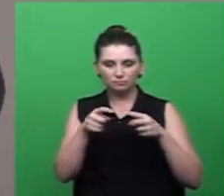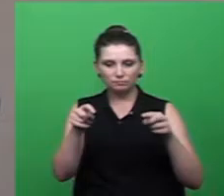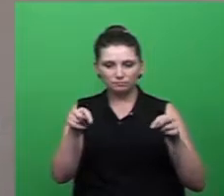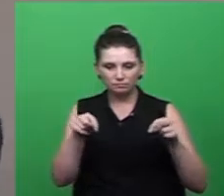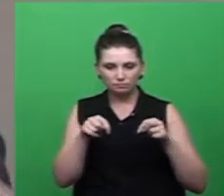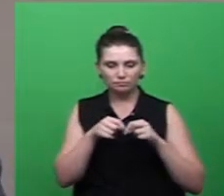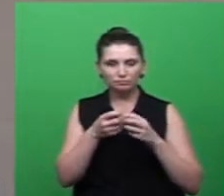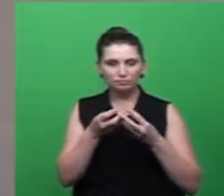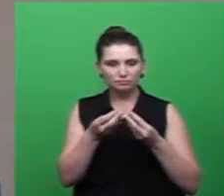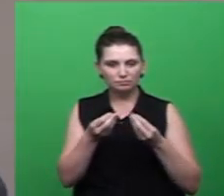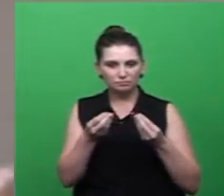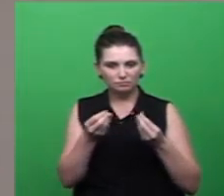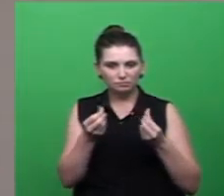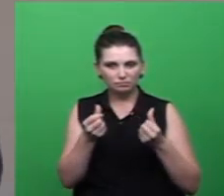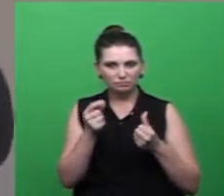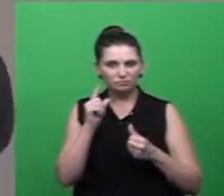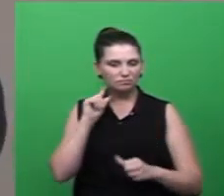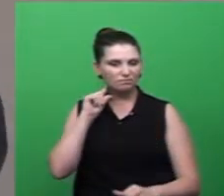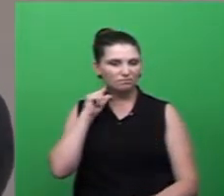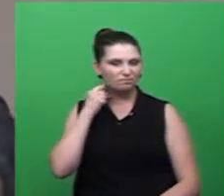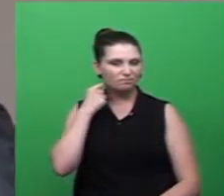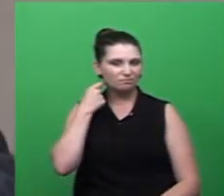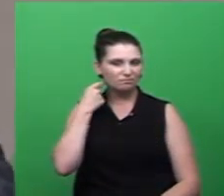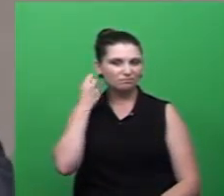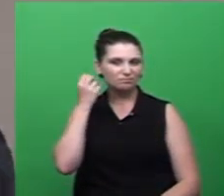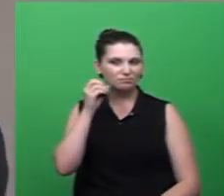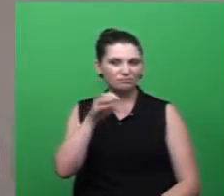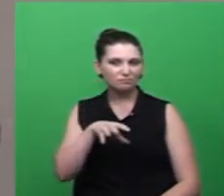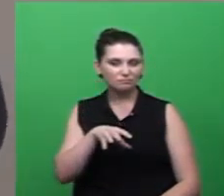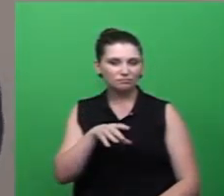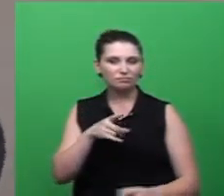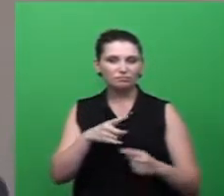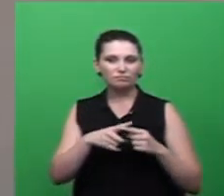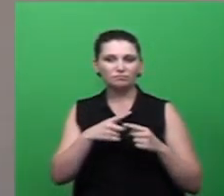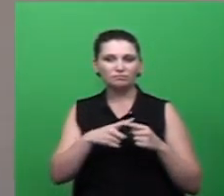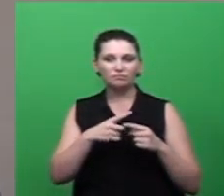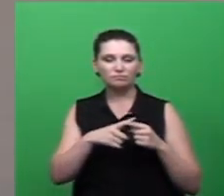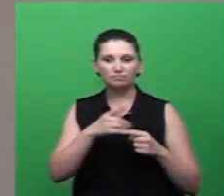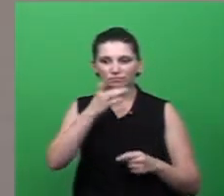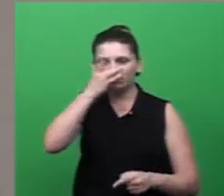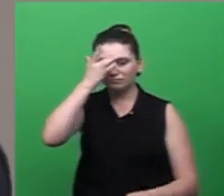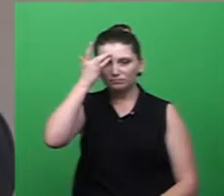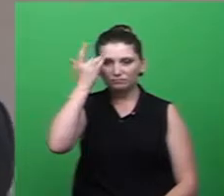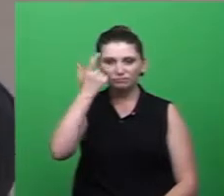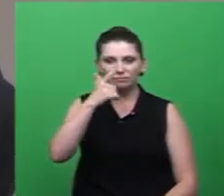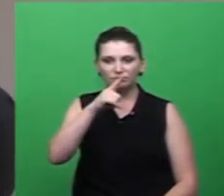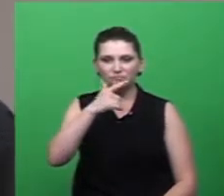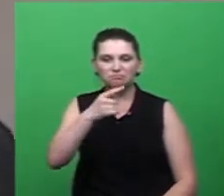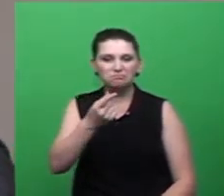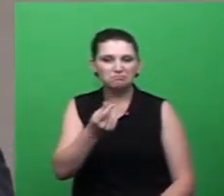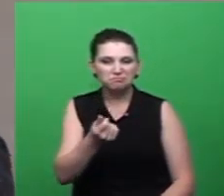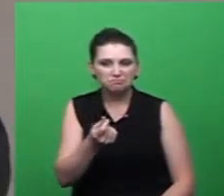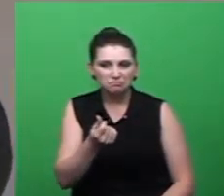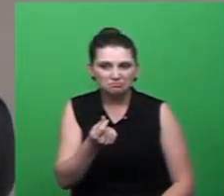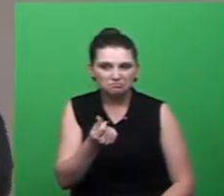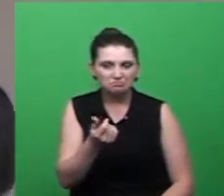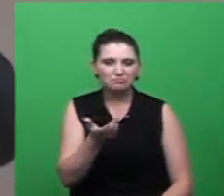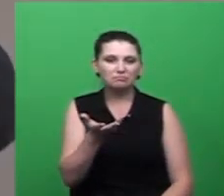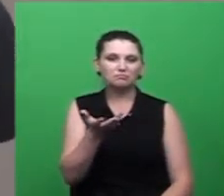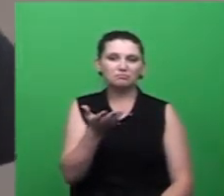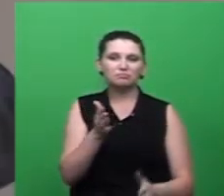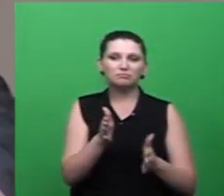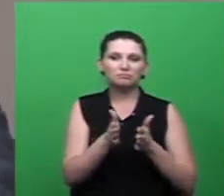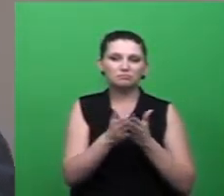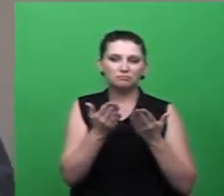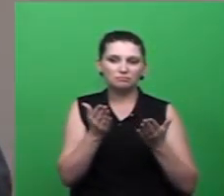gente pode pensar o seguinte, olha, mas é porque a pessoa não tem condição ou é uma pessoa humilde ou não pode.